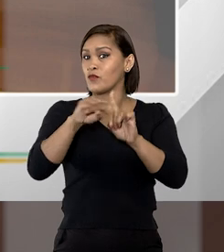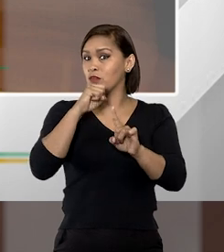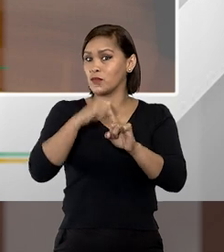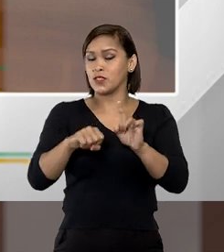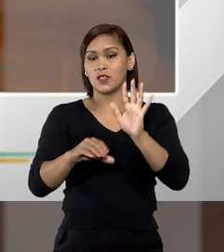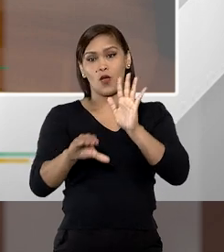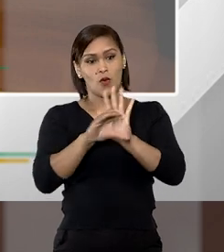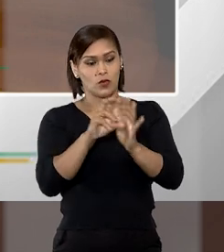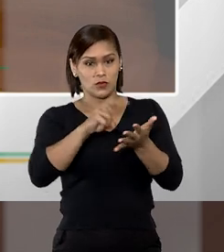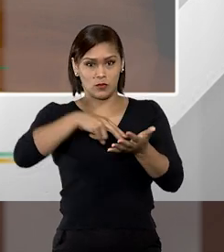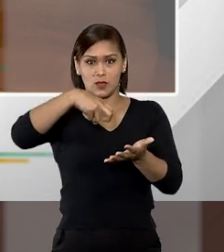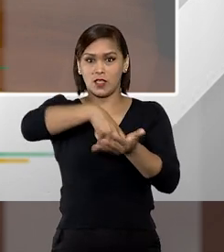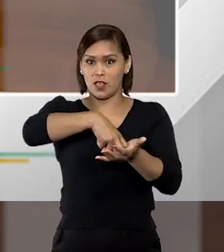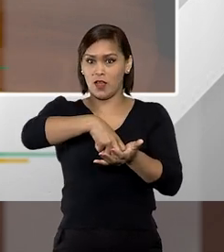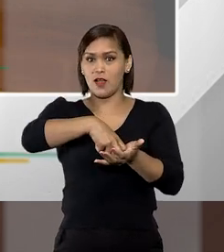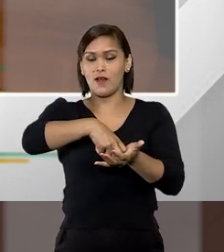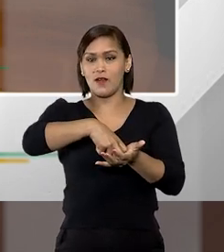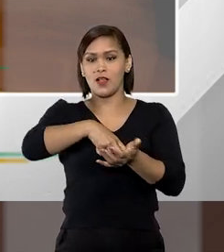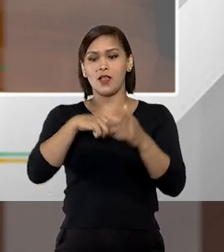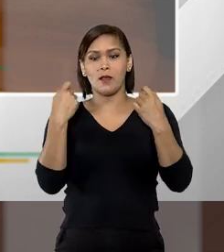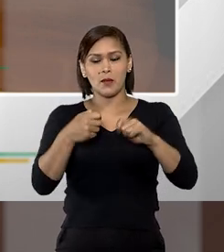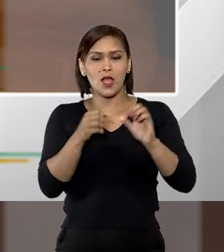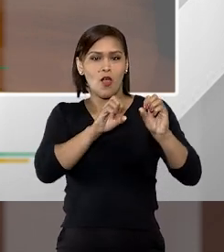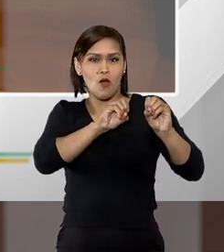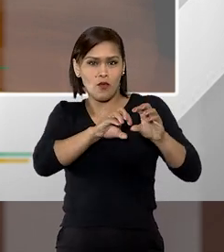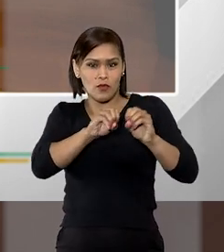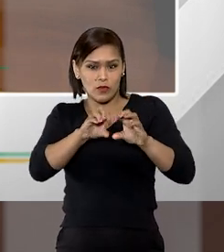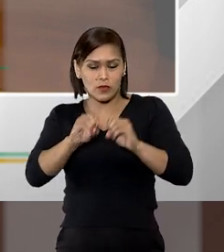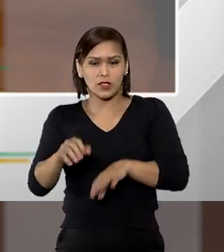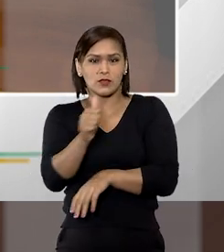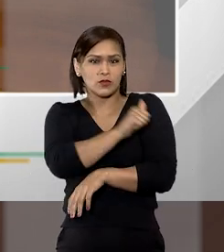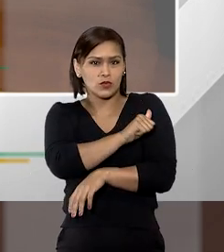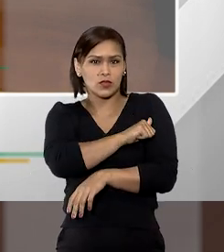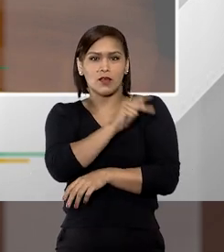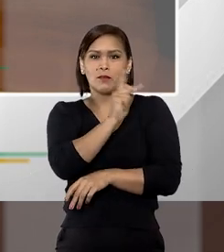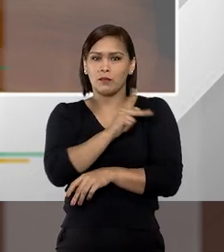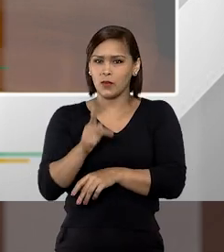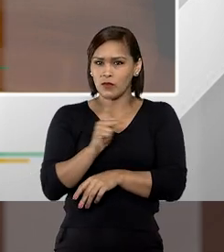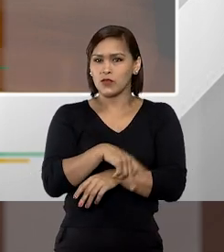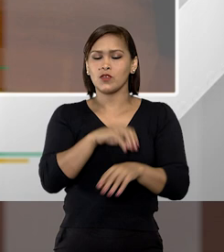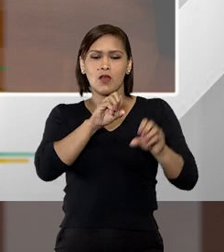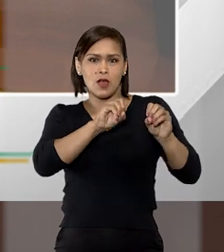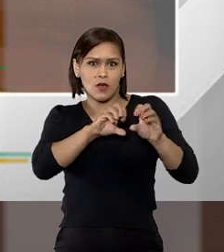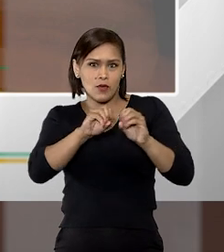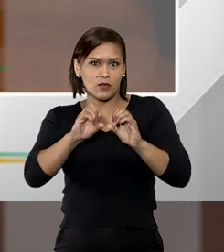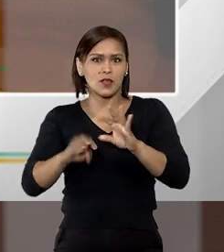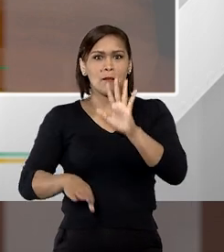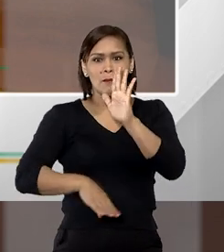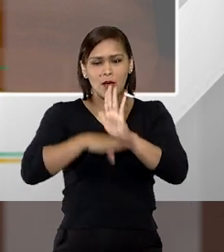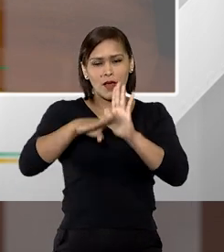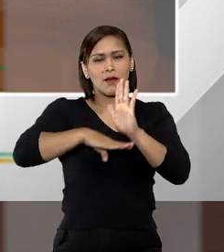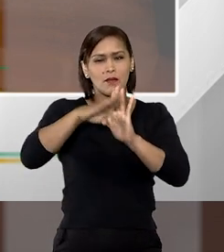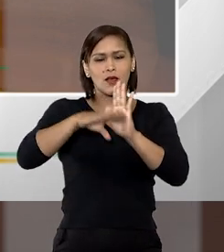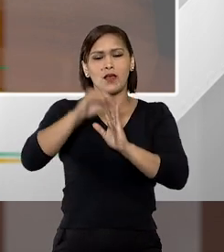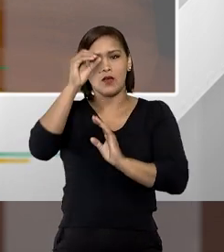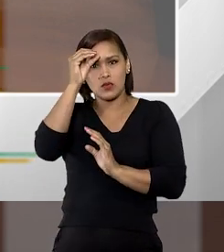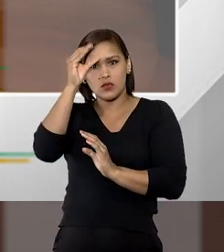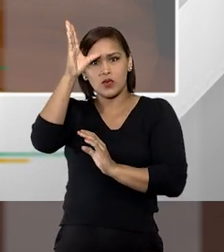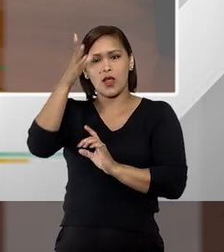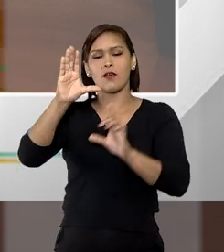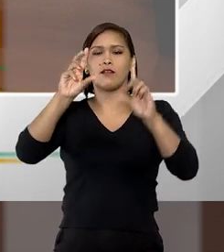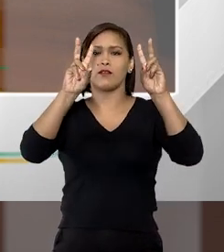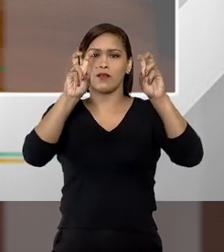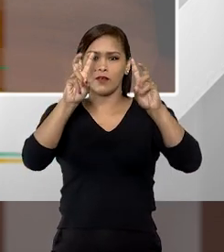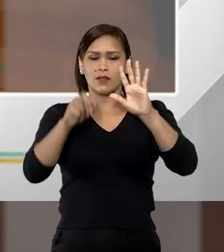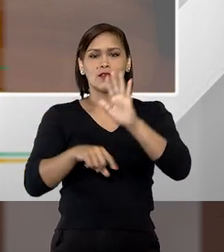como está no Código Penal faz com que todo mundo, estudantes e professores tenham que atravessar o conhecimento em relação a esse tema